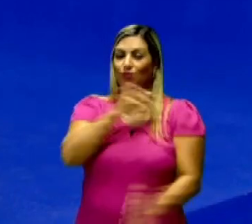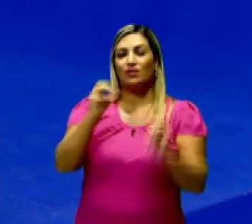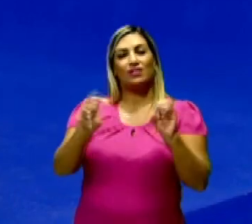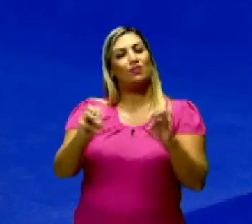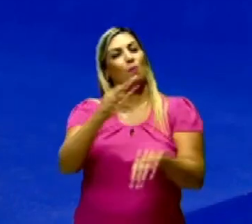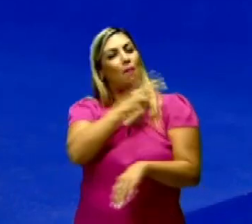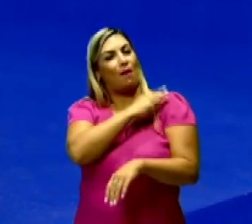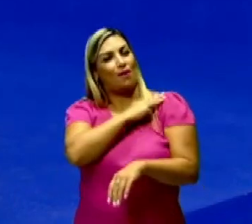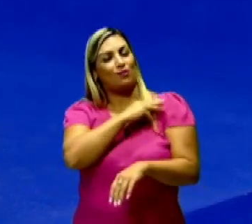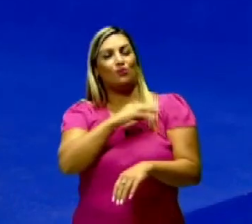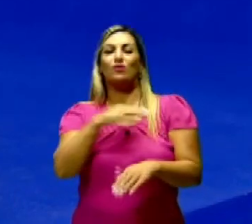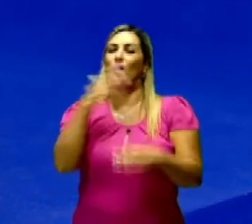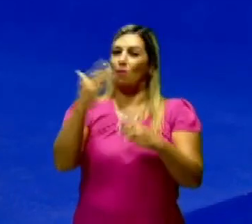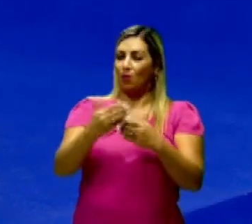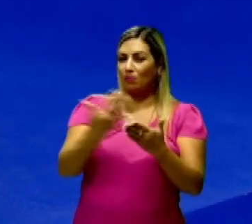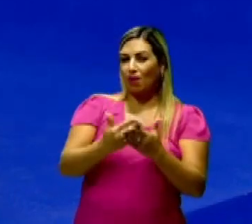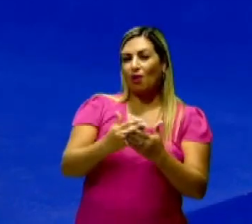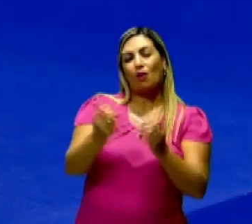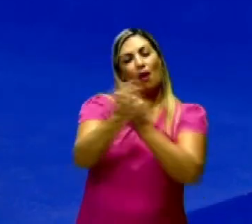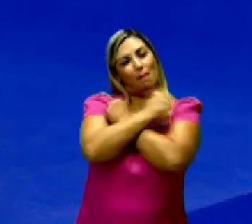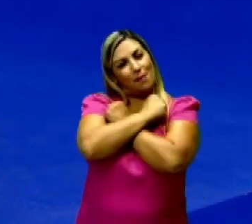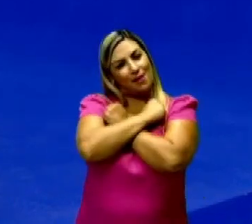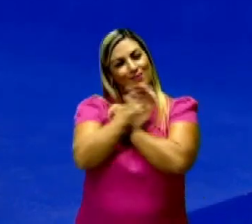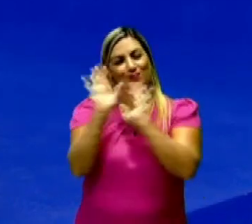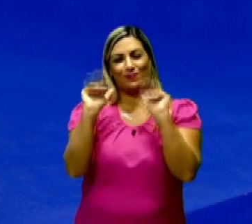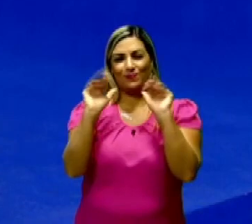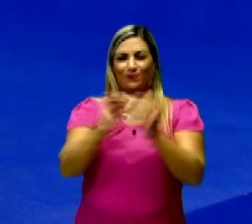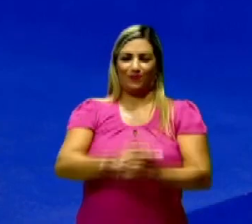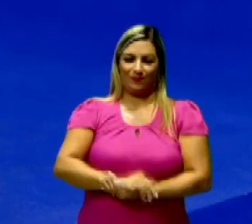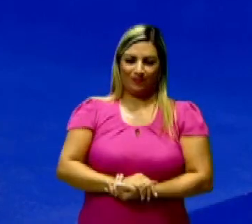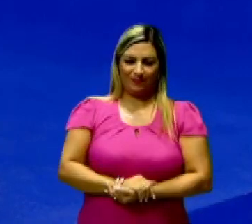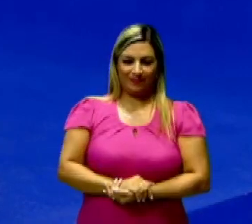do Ensino Médio. Até a próxima e um forte abraço!